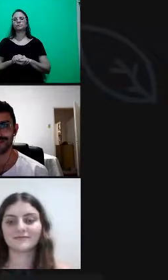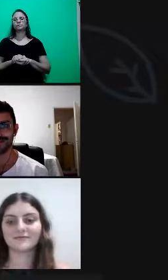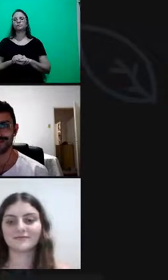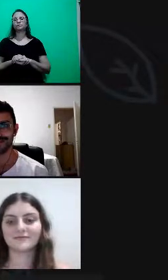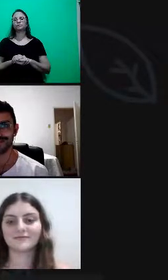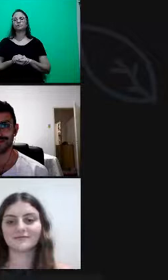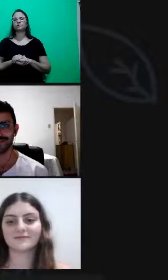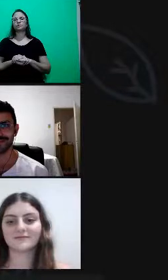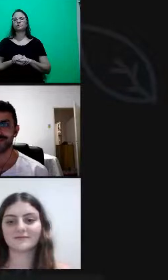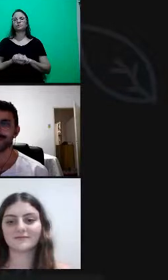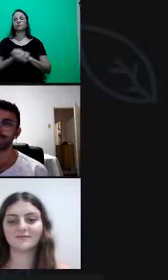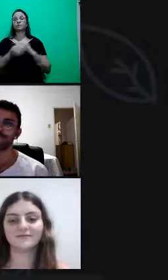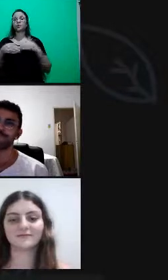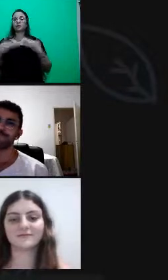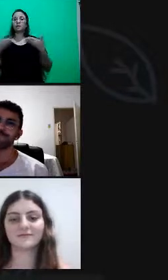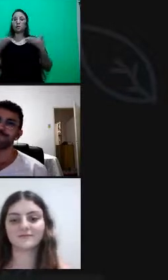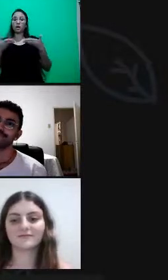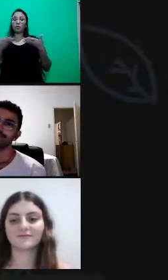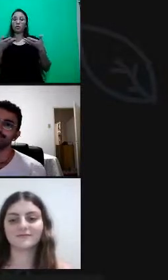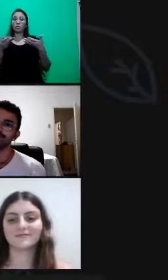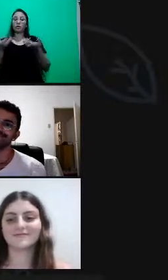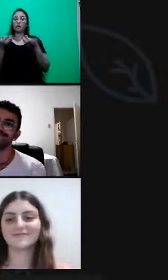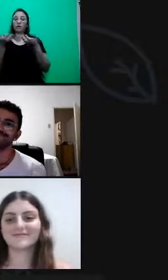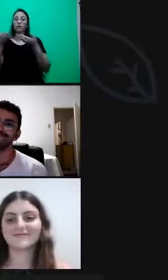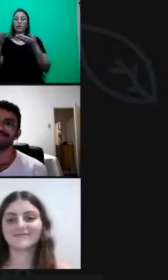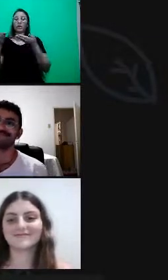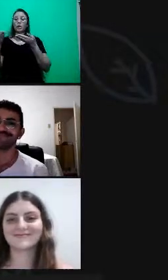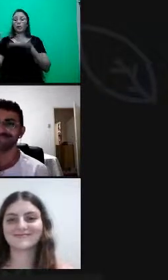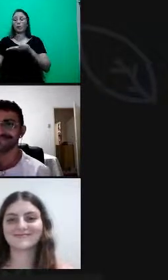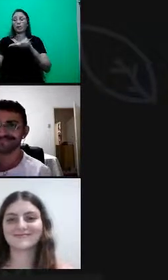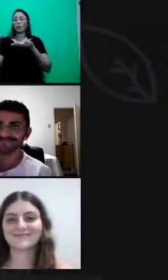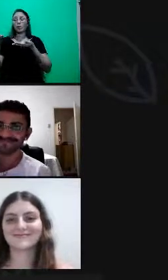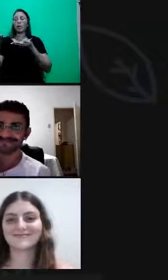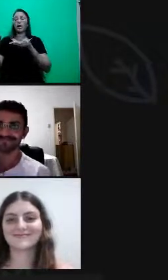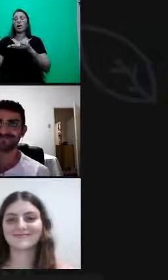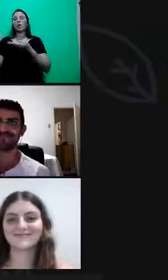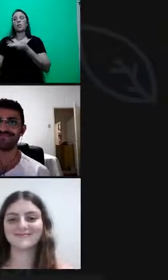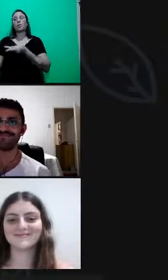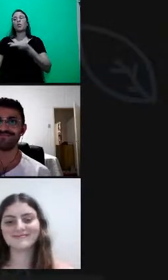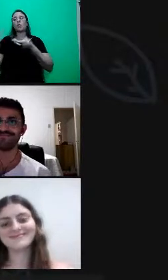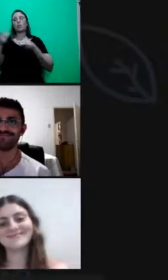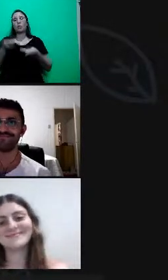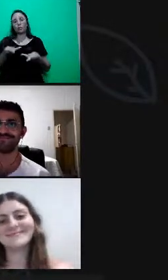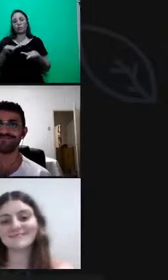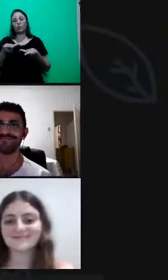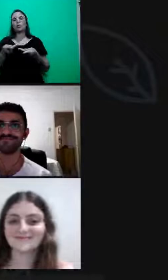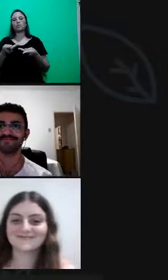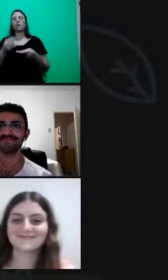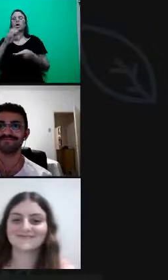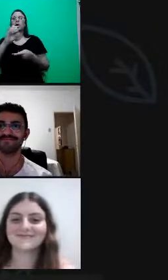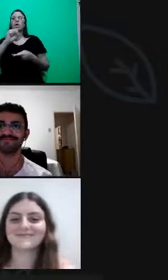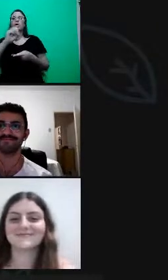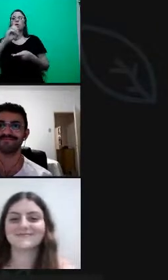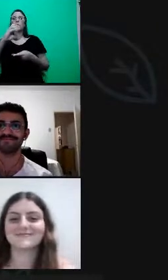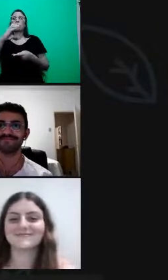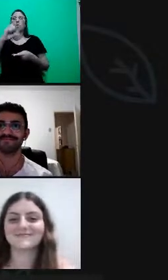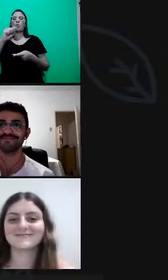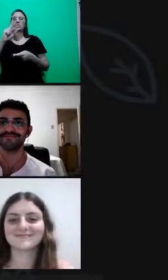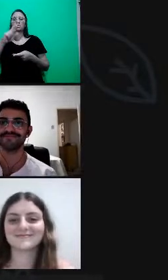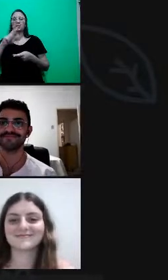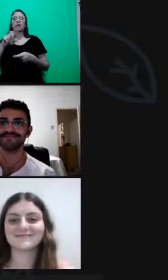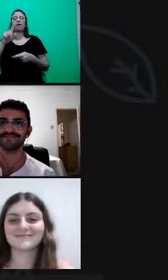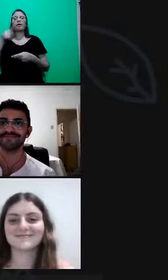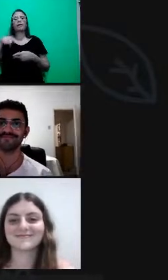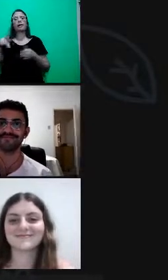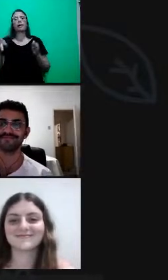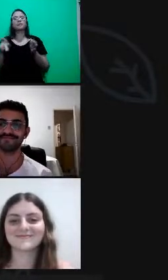Então, agora, eu gostaria de convidar nossos bolsistas, o Oscar, que ele é egresso do curso de licenciatura em ciências biológicas, e a Ana Laura,